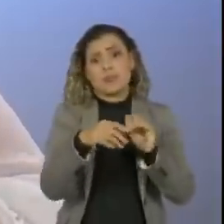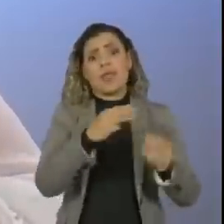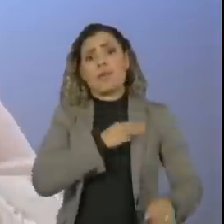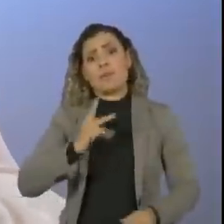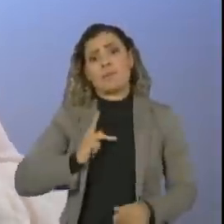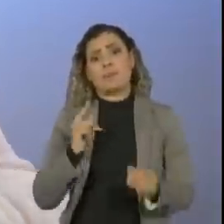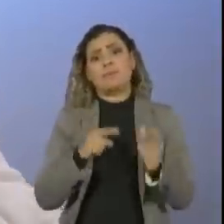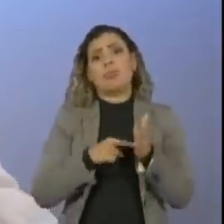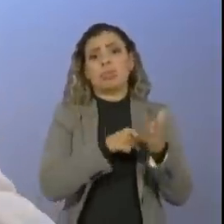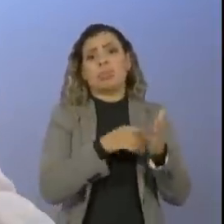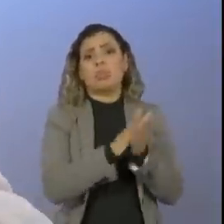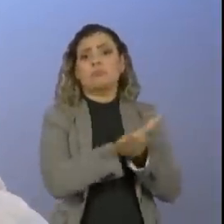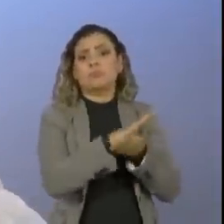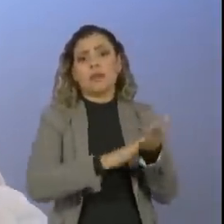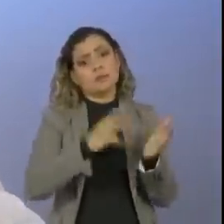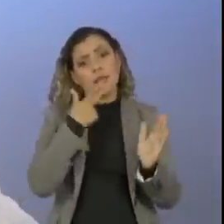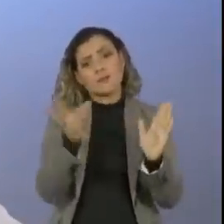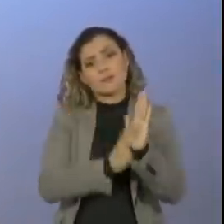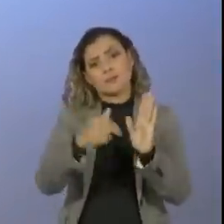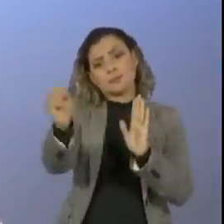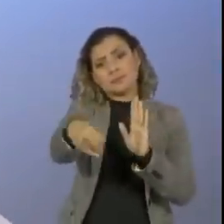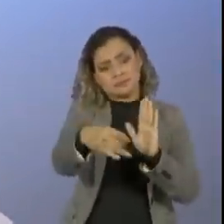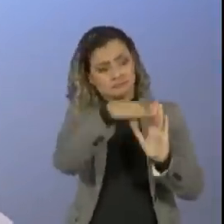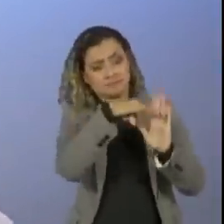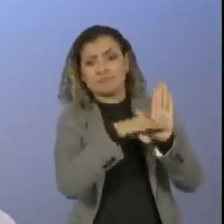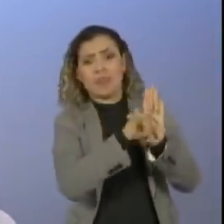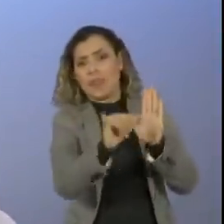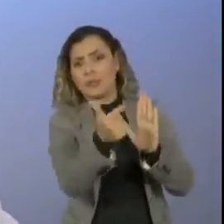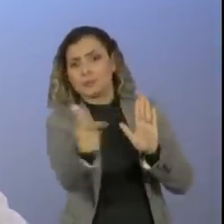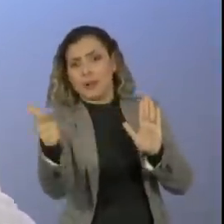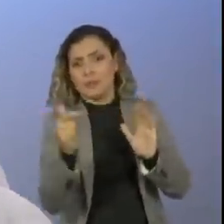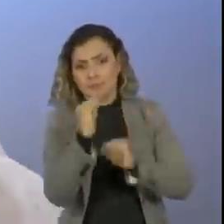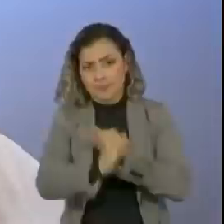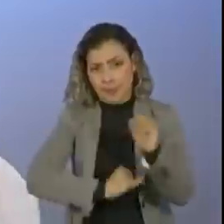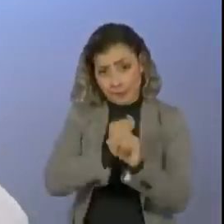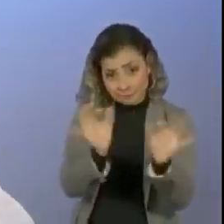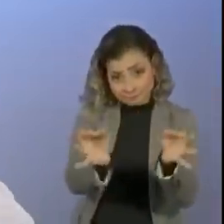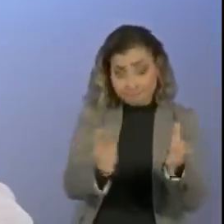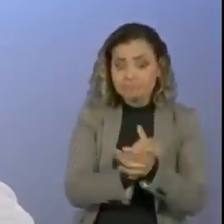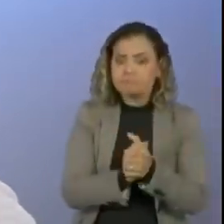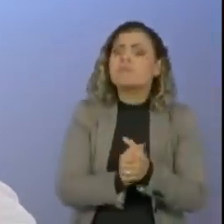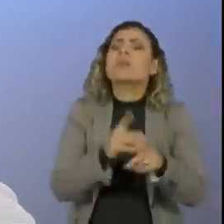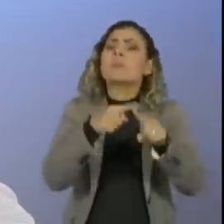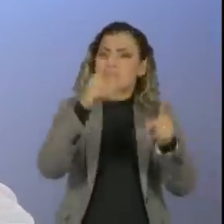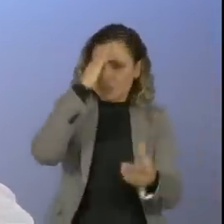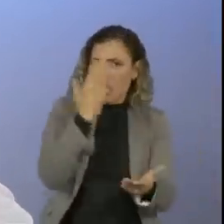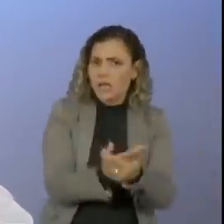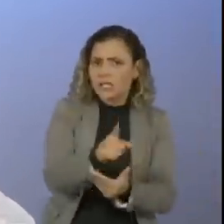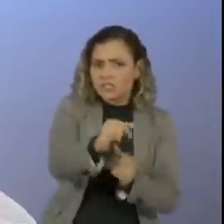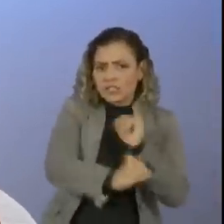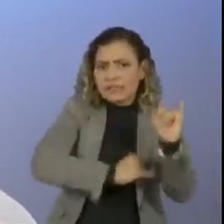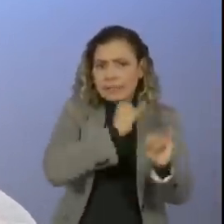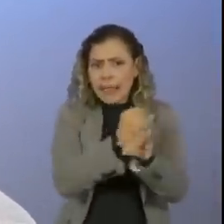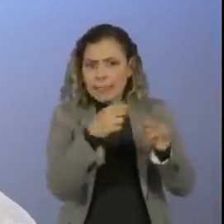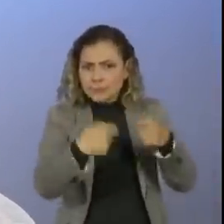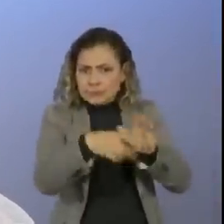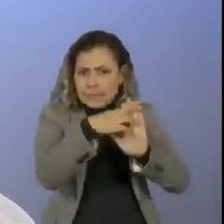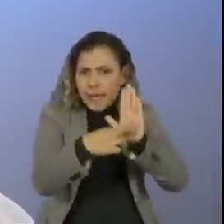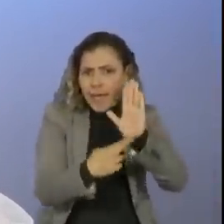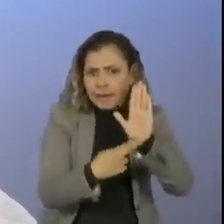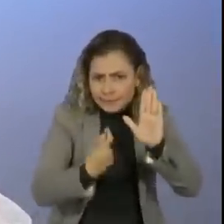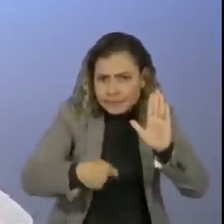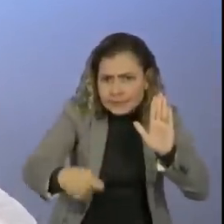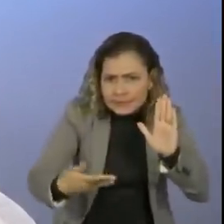Público, devo confessar. O que você acha de uma regulamentação do universo digital e mais?